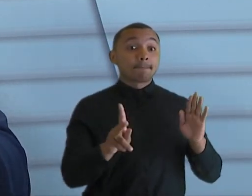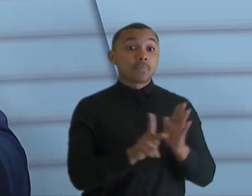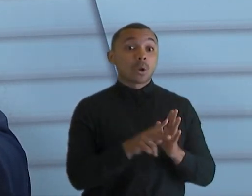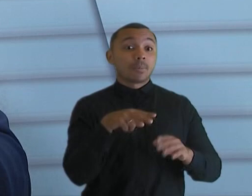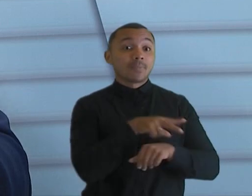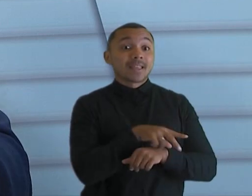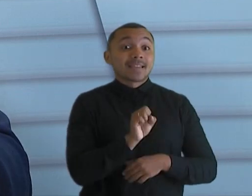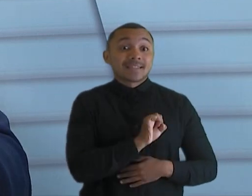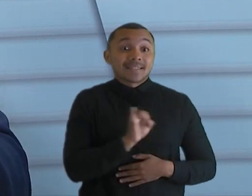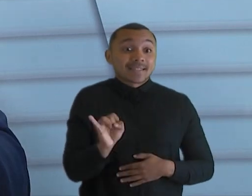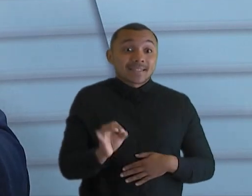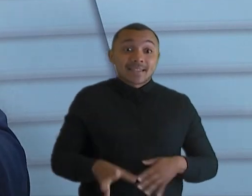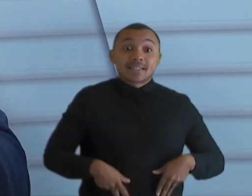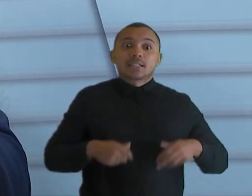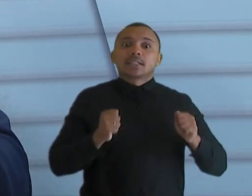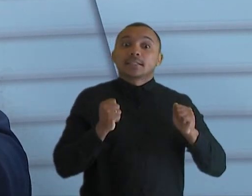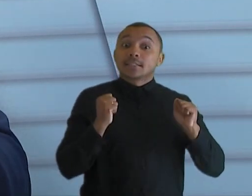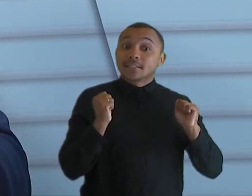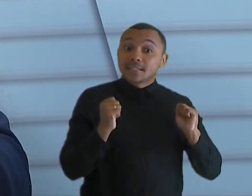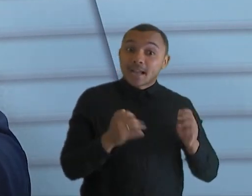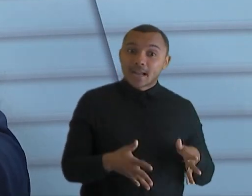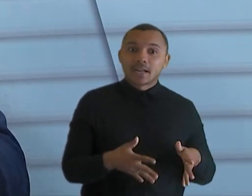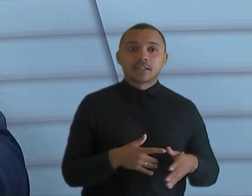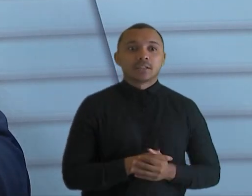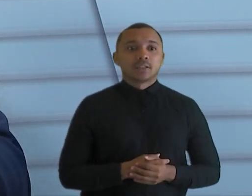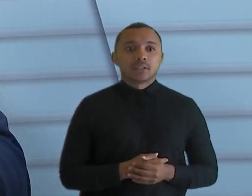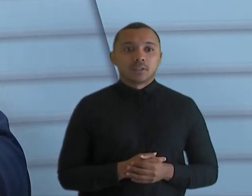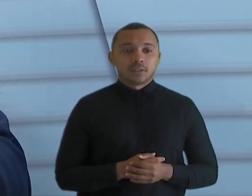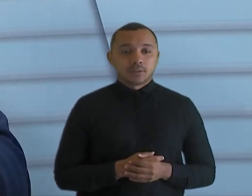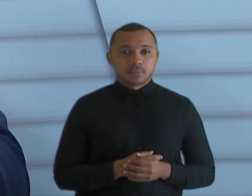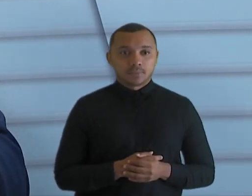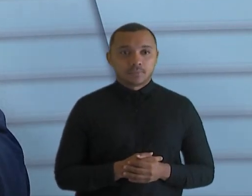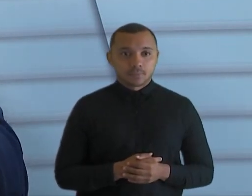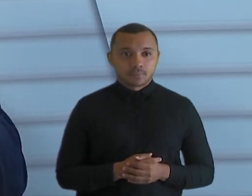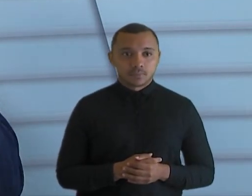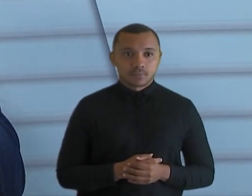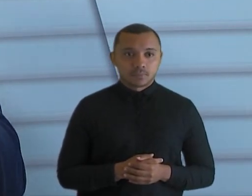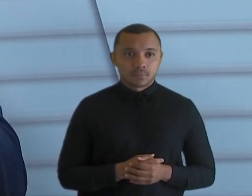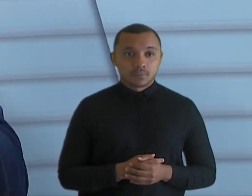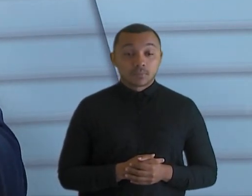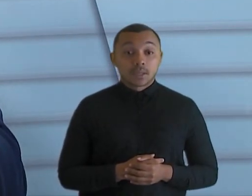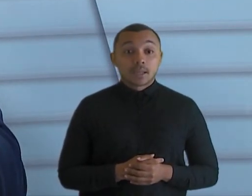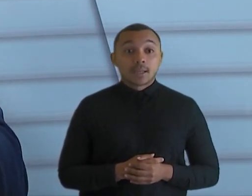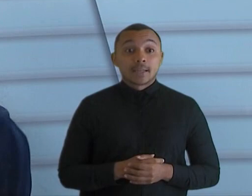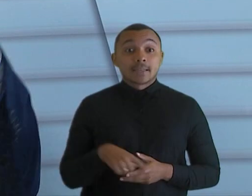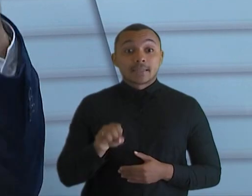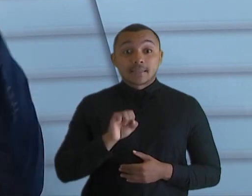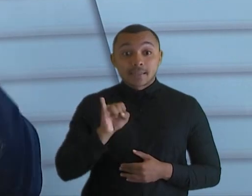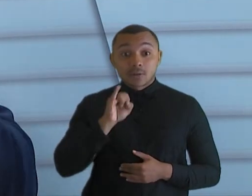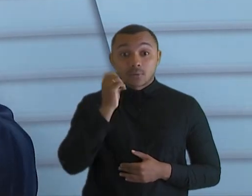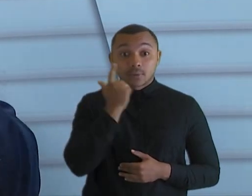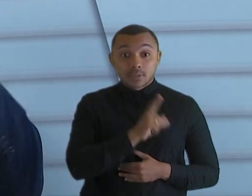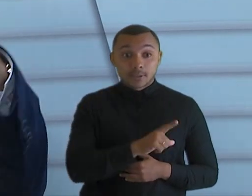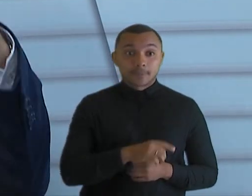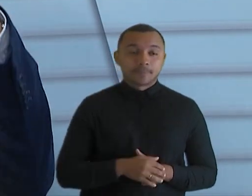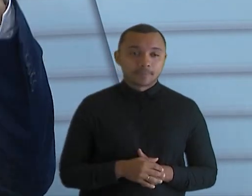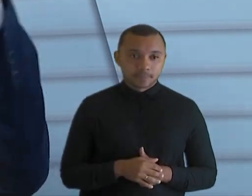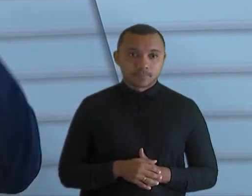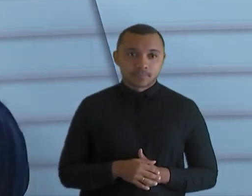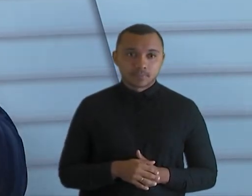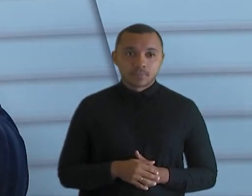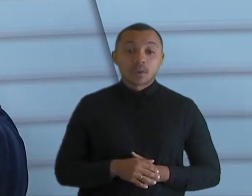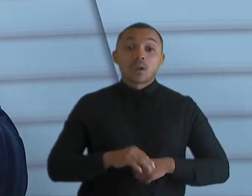se não houve um gasto de O nível de endividamento. O nível de endividamento. O nível de gasto de pessoal está elevado. Se conseguiu fazer o superávit